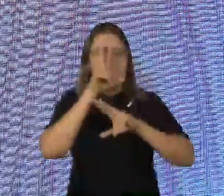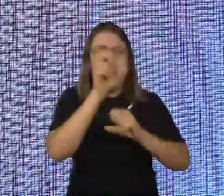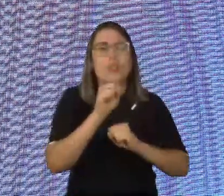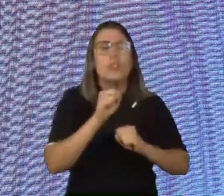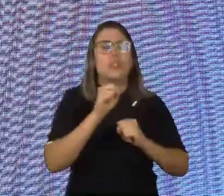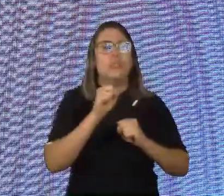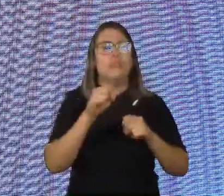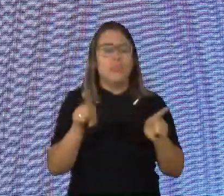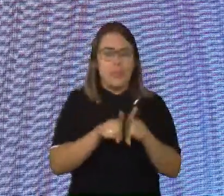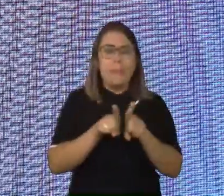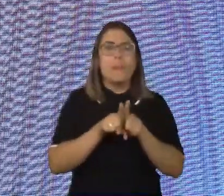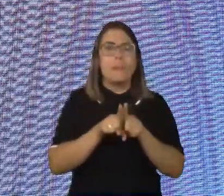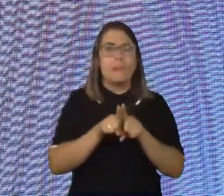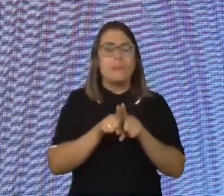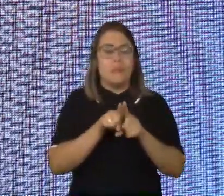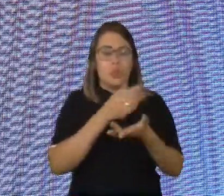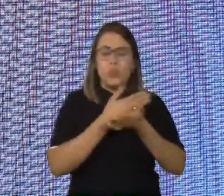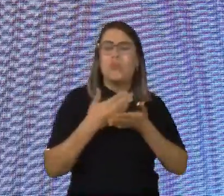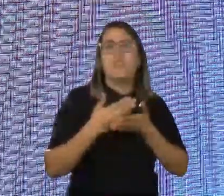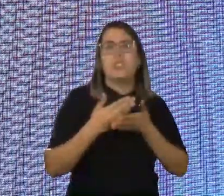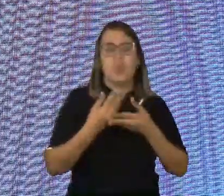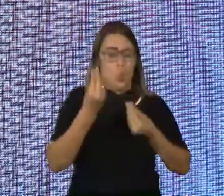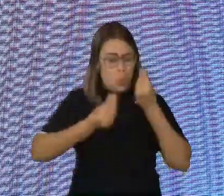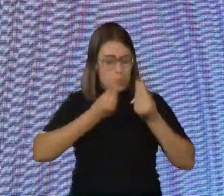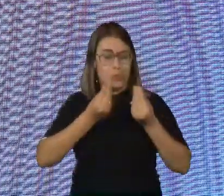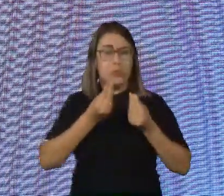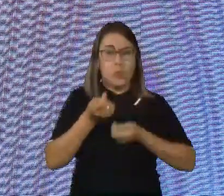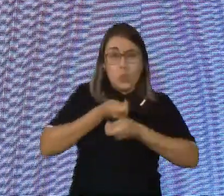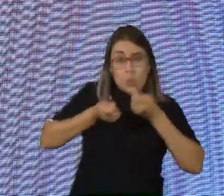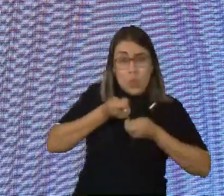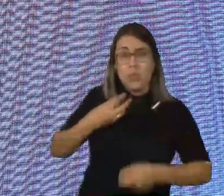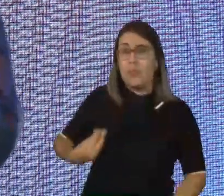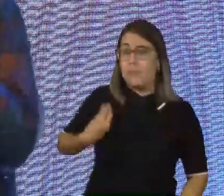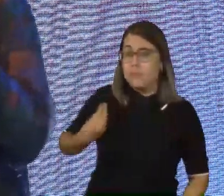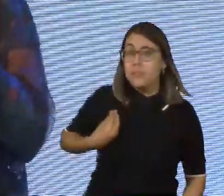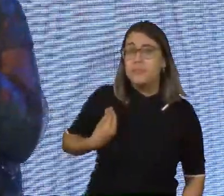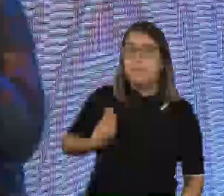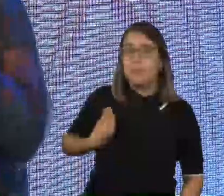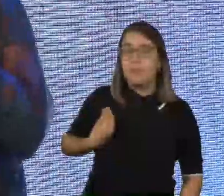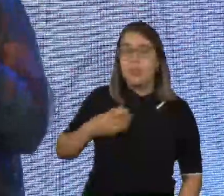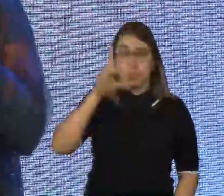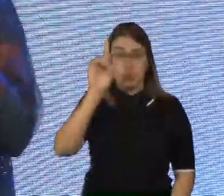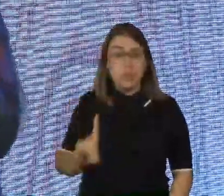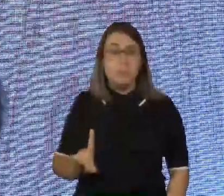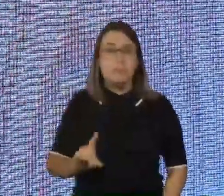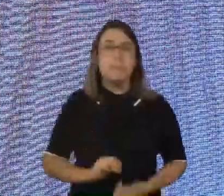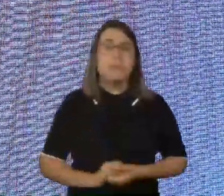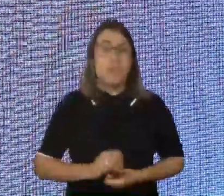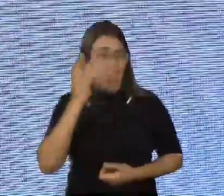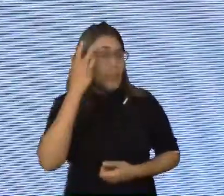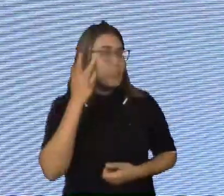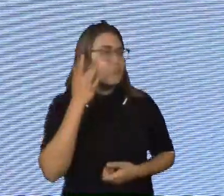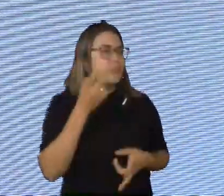confiante, especialmente no controle da sua própria vida e na reivindicação de direitos. Acho que está